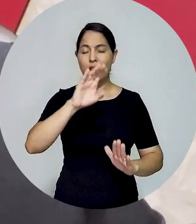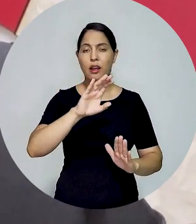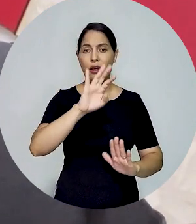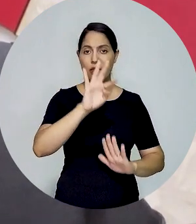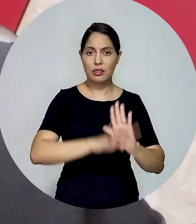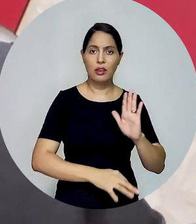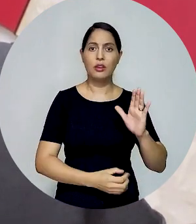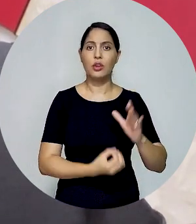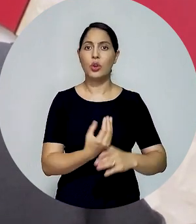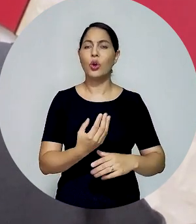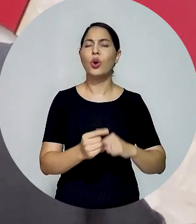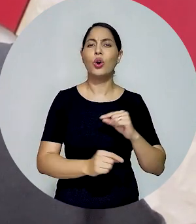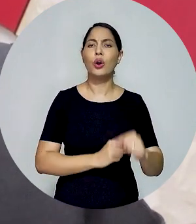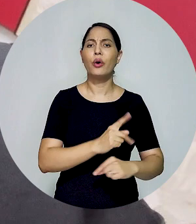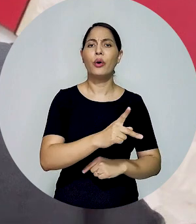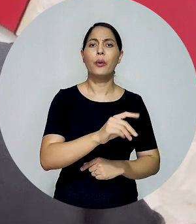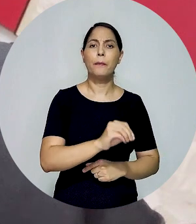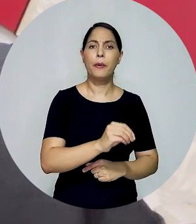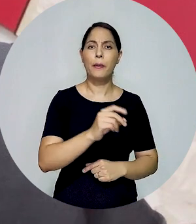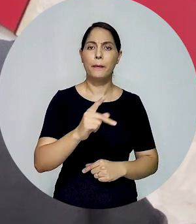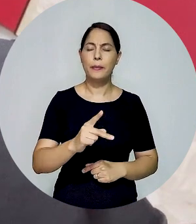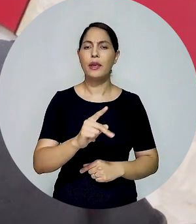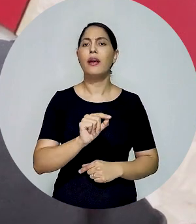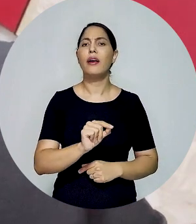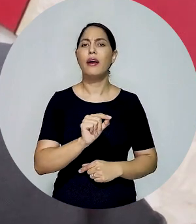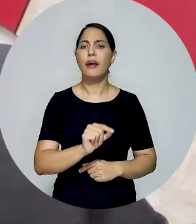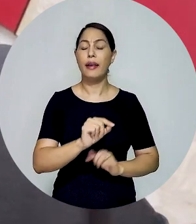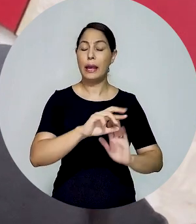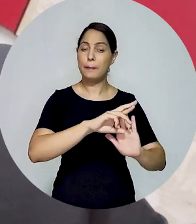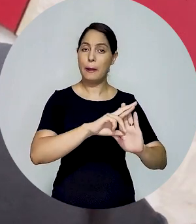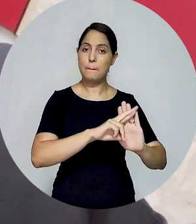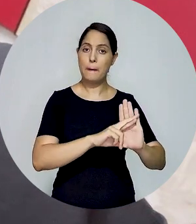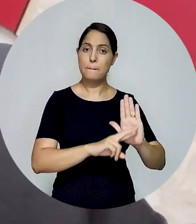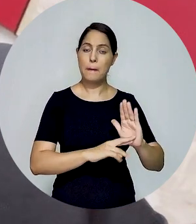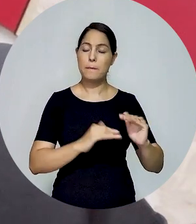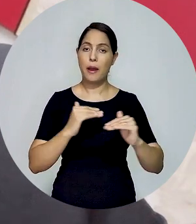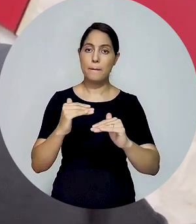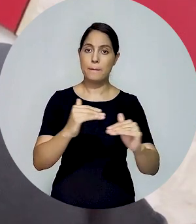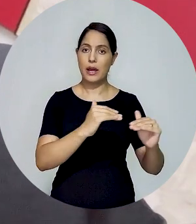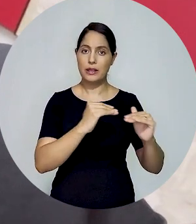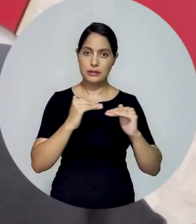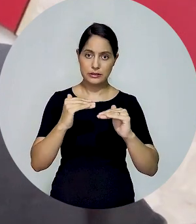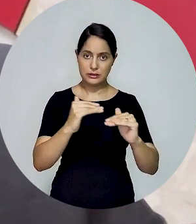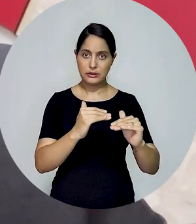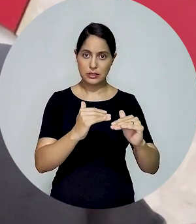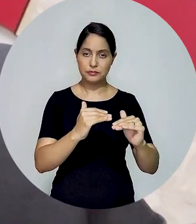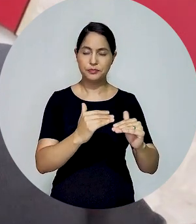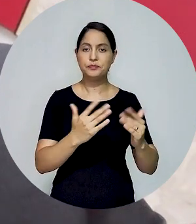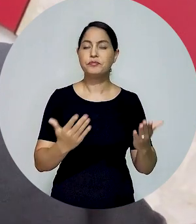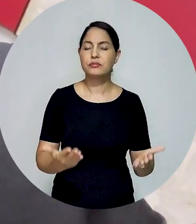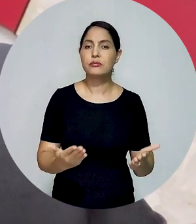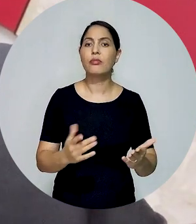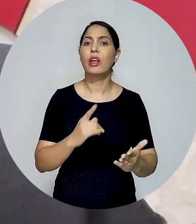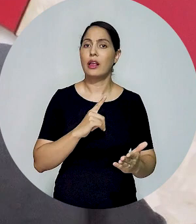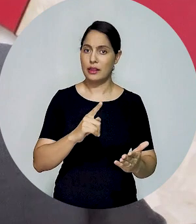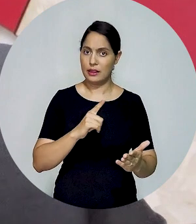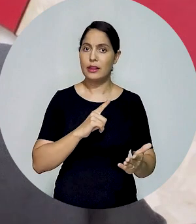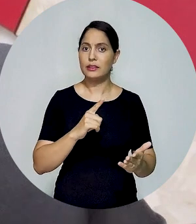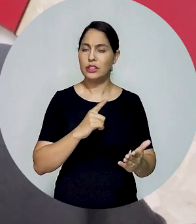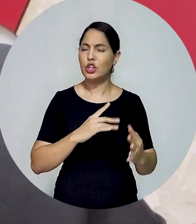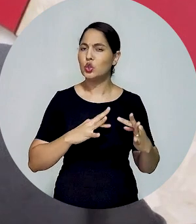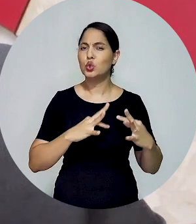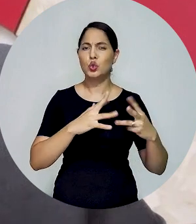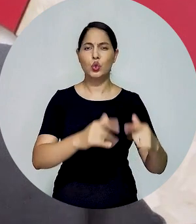POP, que é o Procedimento Operacional Padrão. Nele se estabelece que todos os policiais militares, durante as